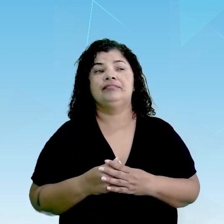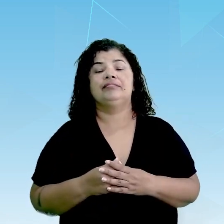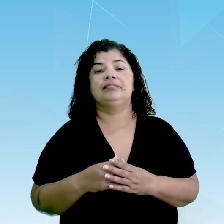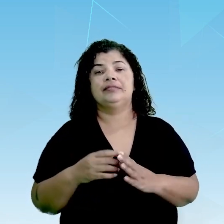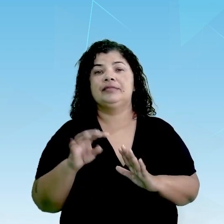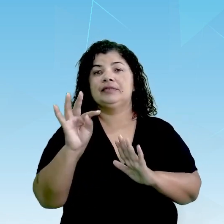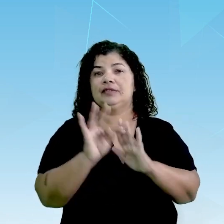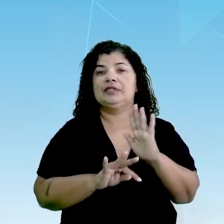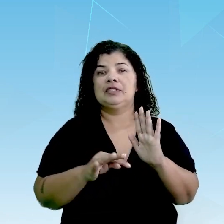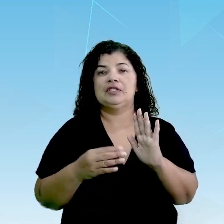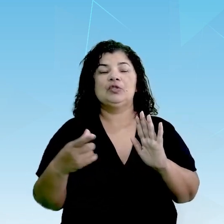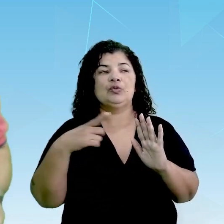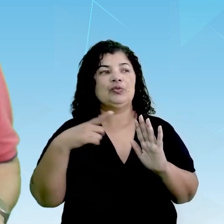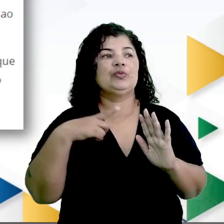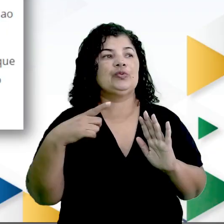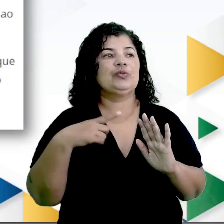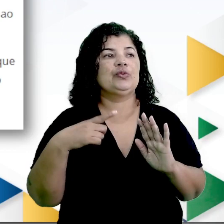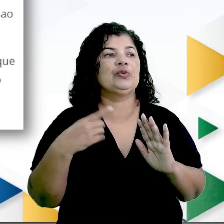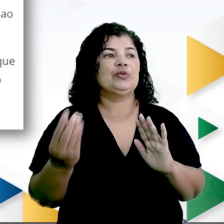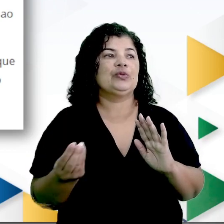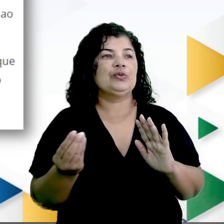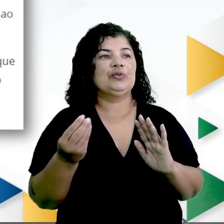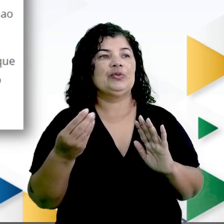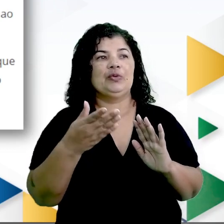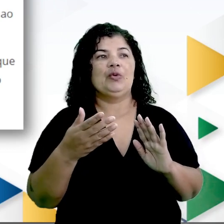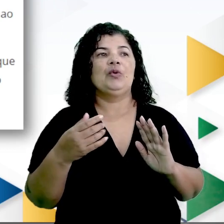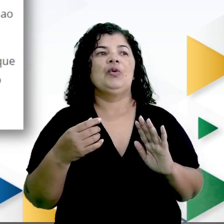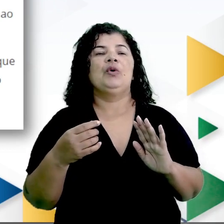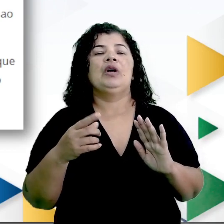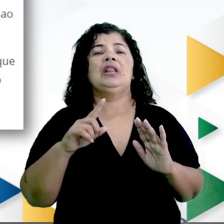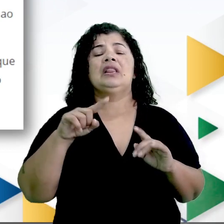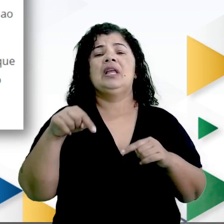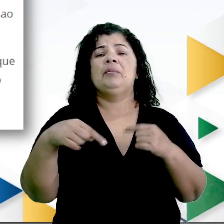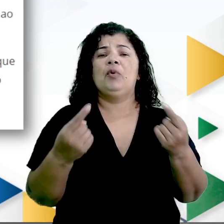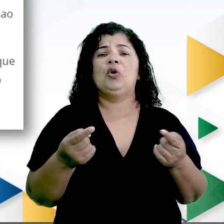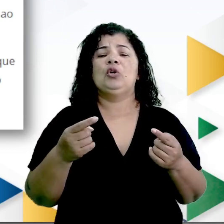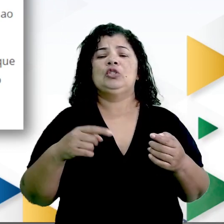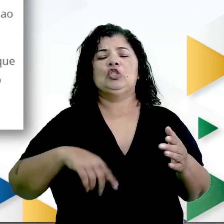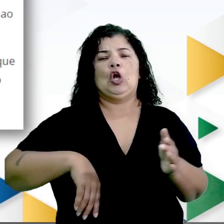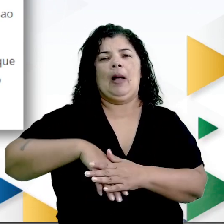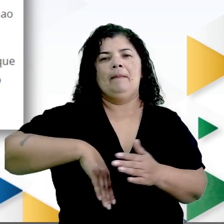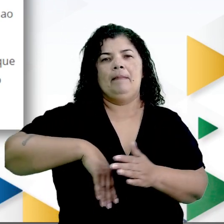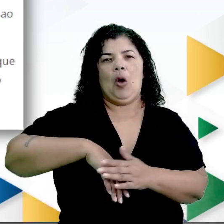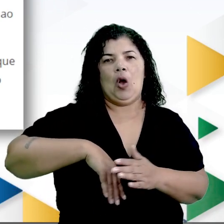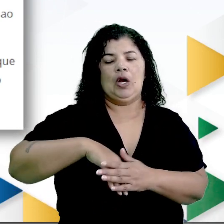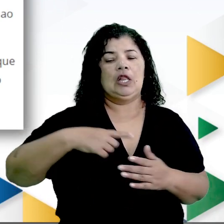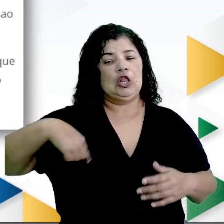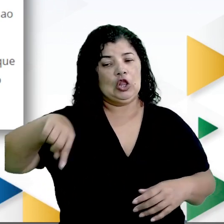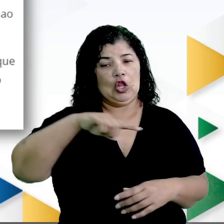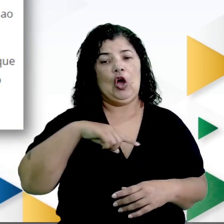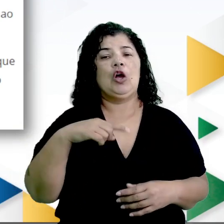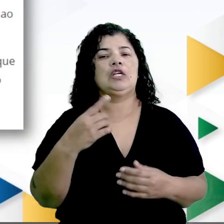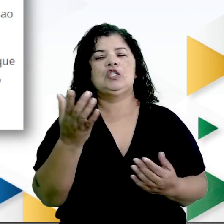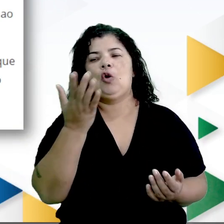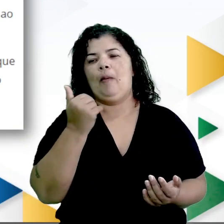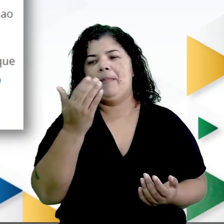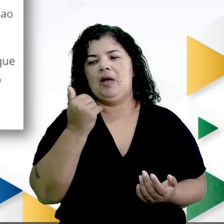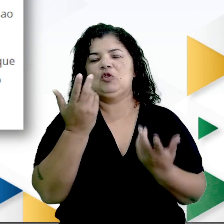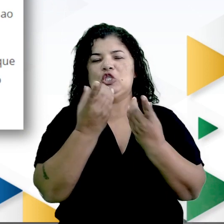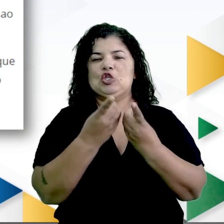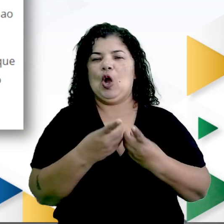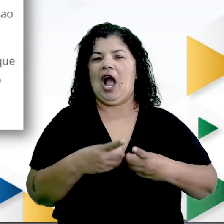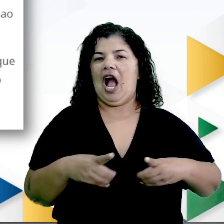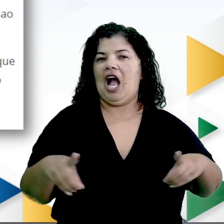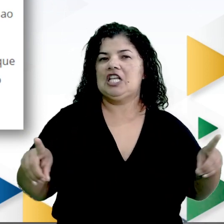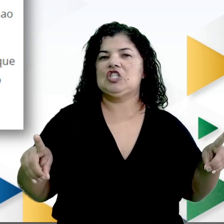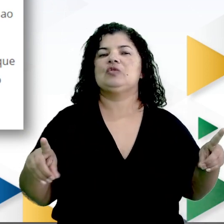essas duas frases. Nós temos aqui, veja, depois de jogar bola, nós comemos um churrasco.